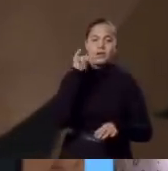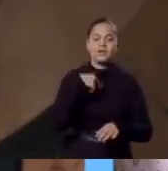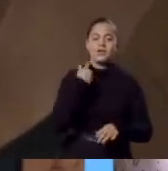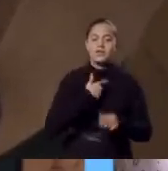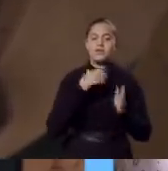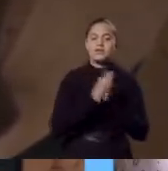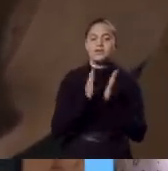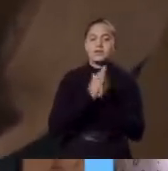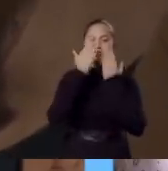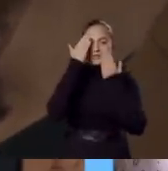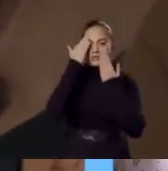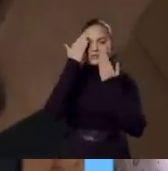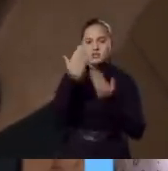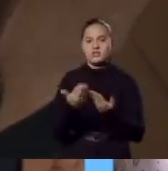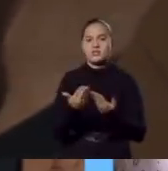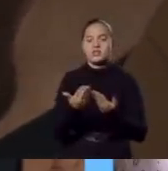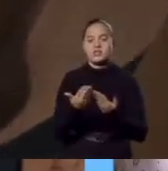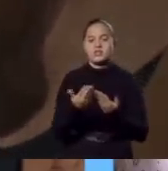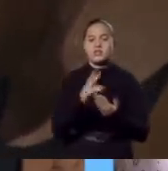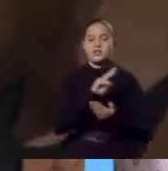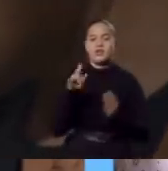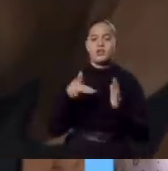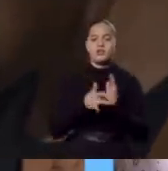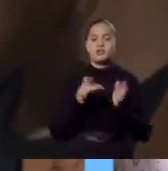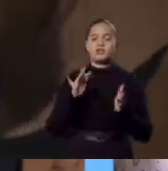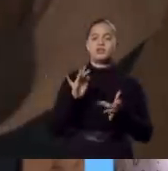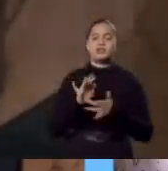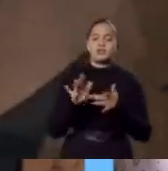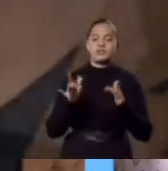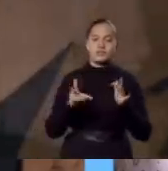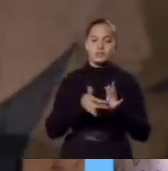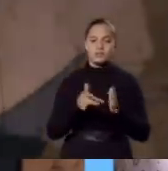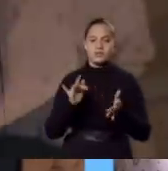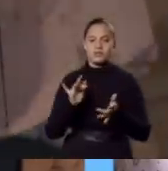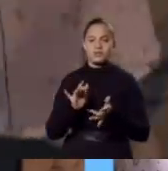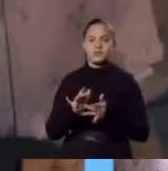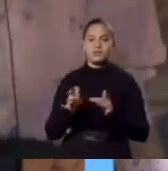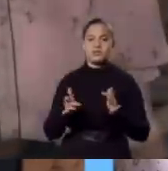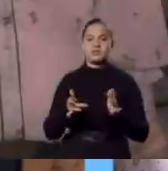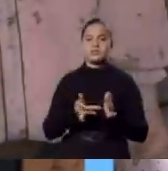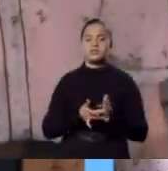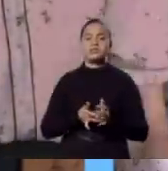e te agradeço Em nome de Jesus